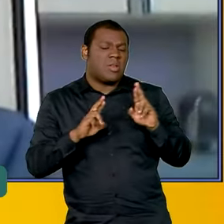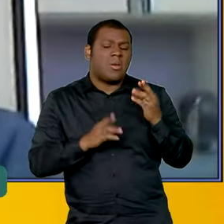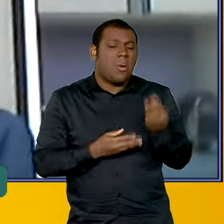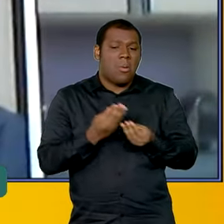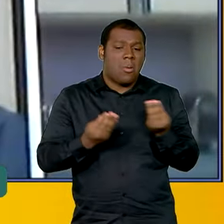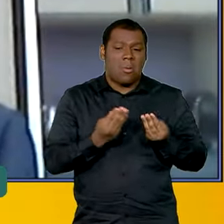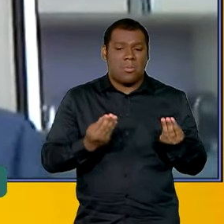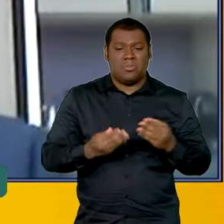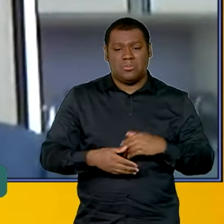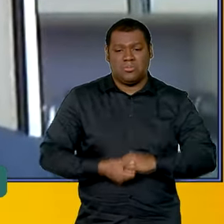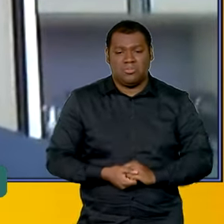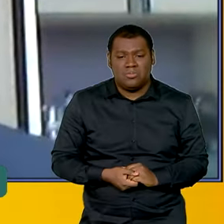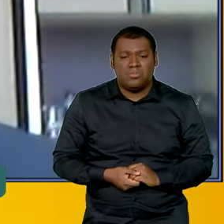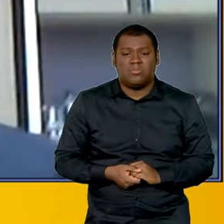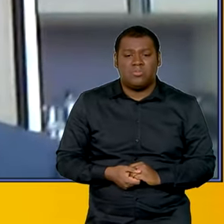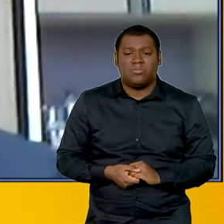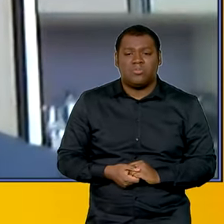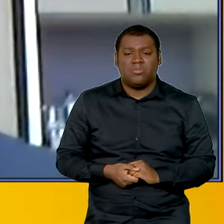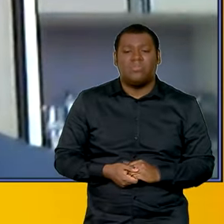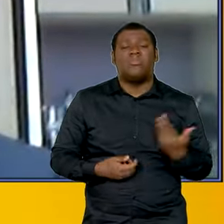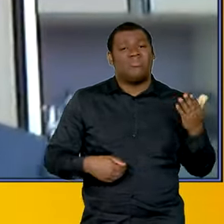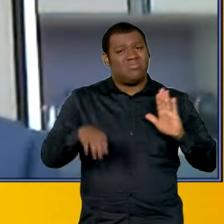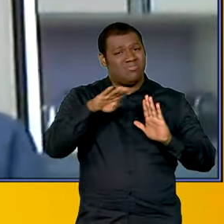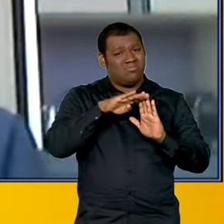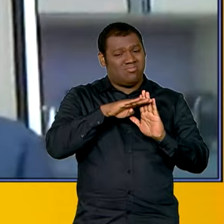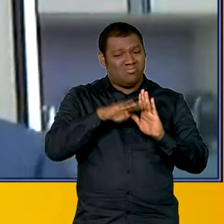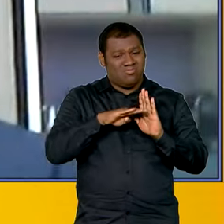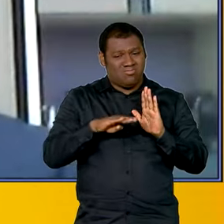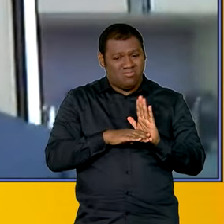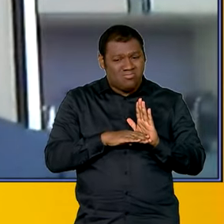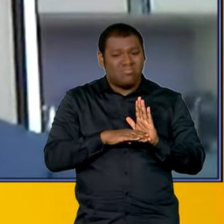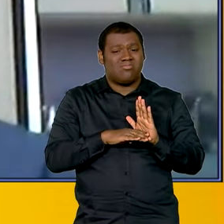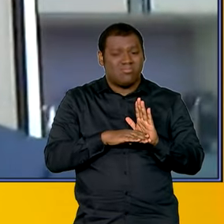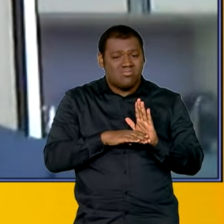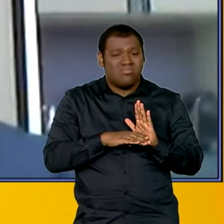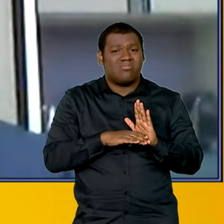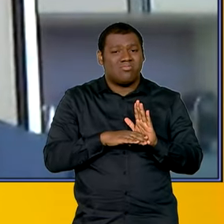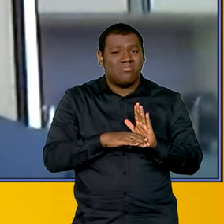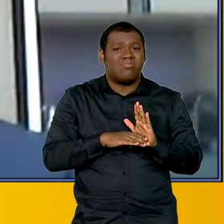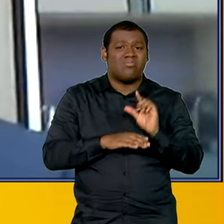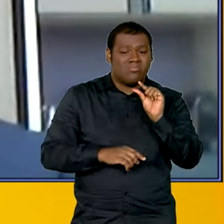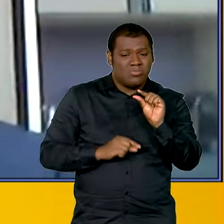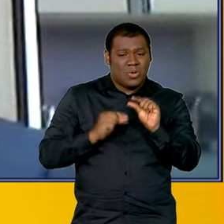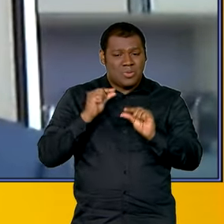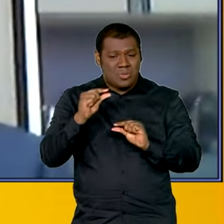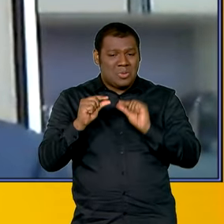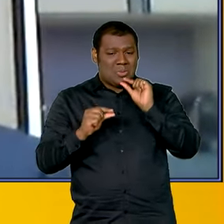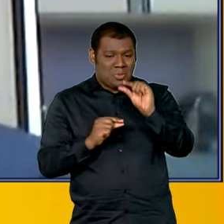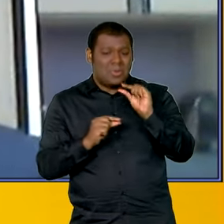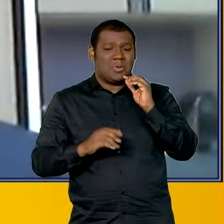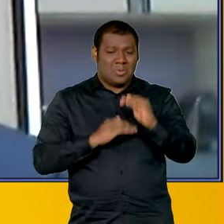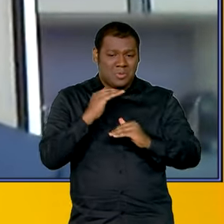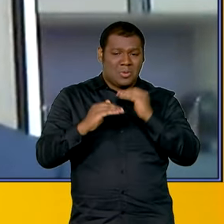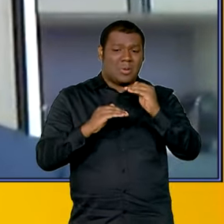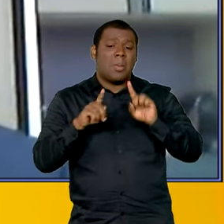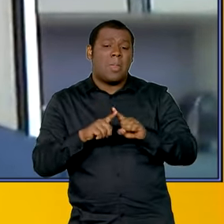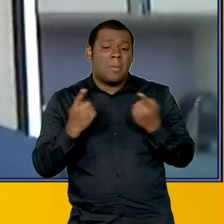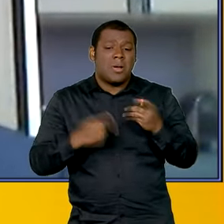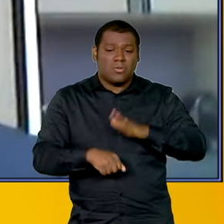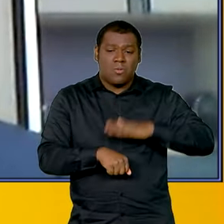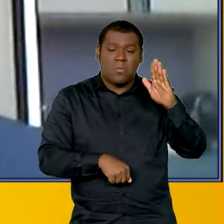É uma agenda que vai sendo implementada gradualmente, mas eu acho que o mais importante é